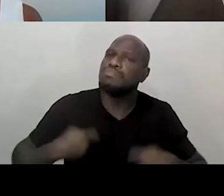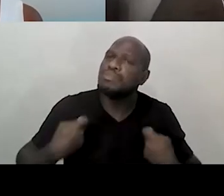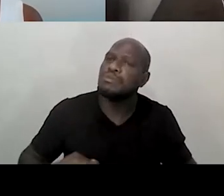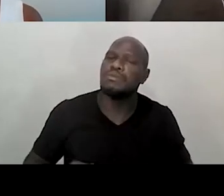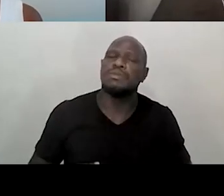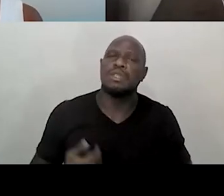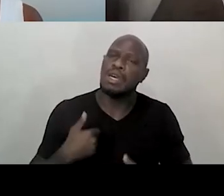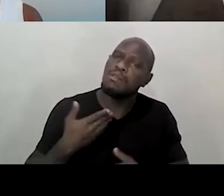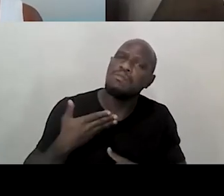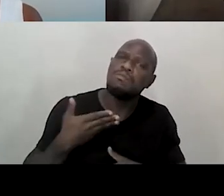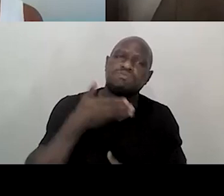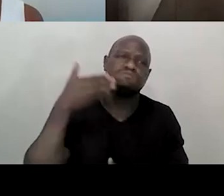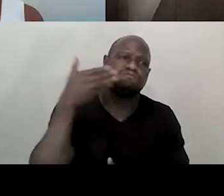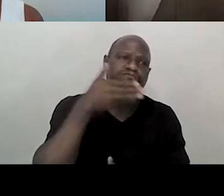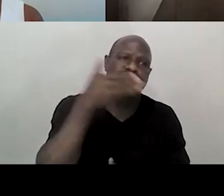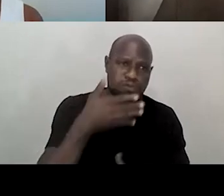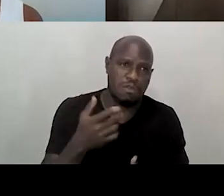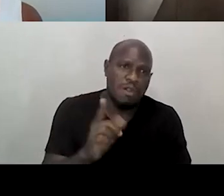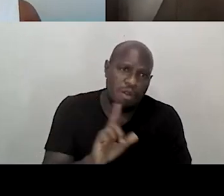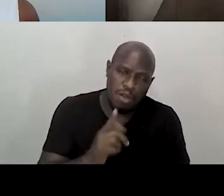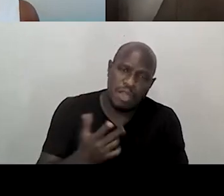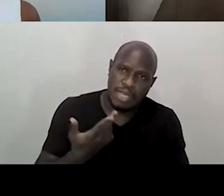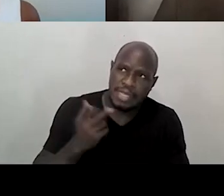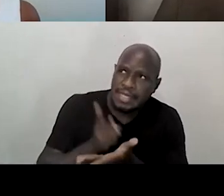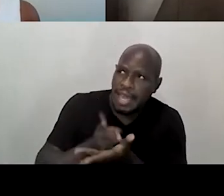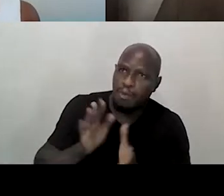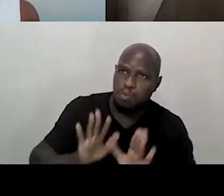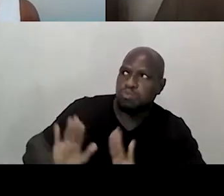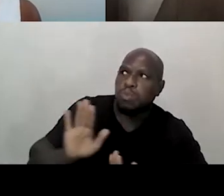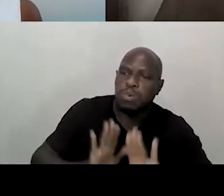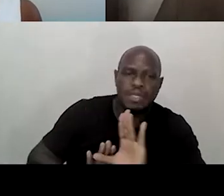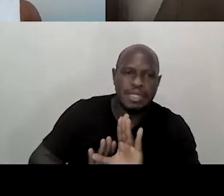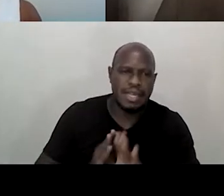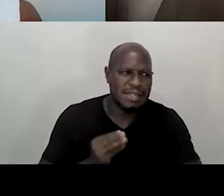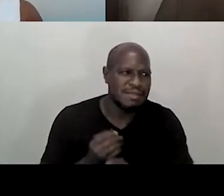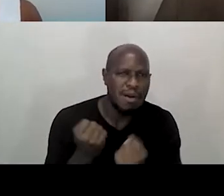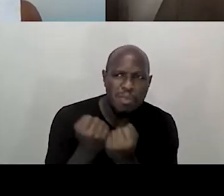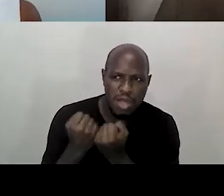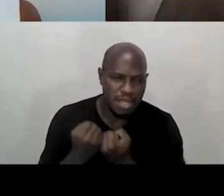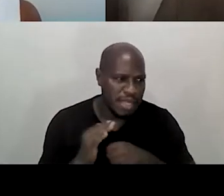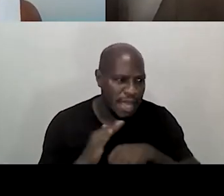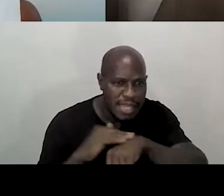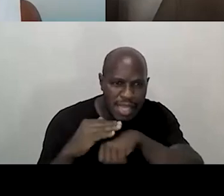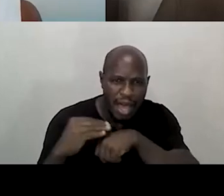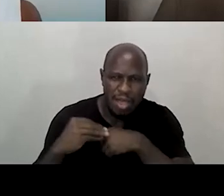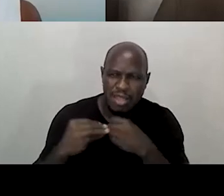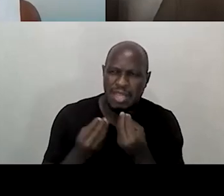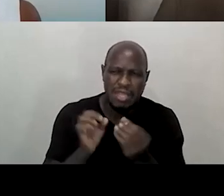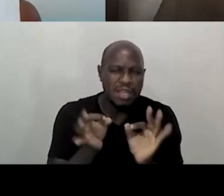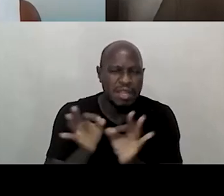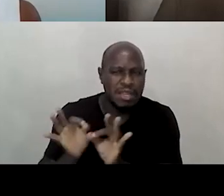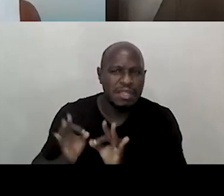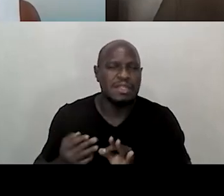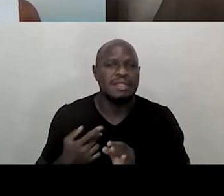fui, fui indo, né? tomando sempre todos os cuidados e, por outro lado, isso